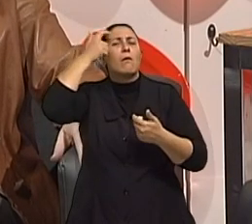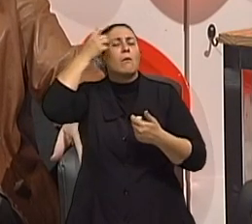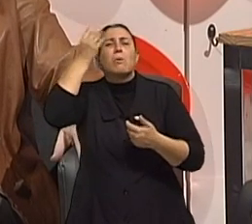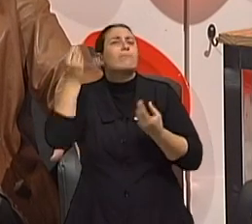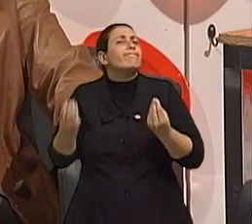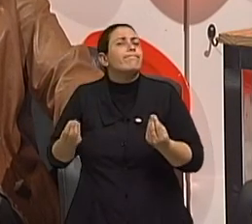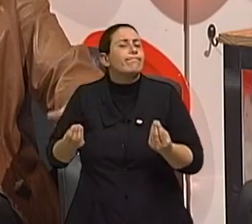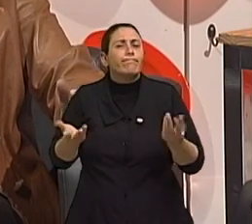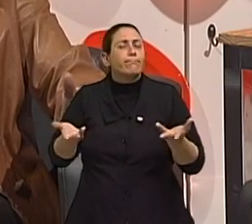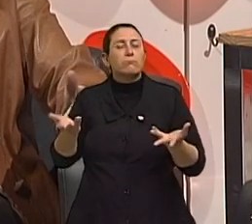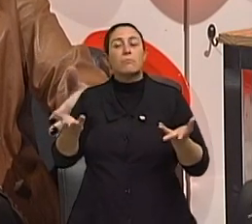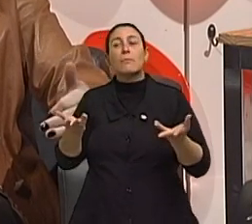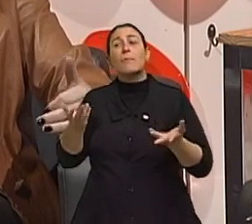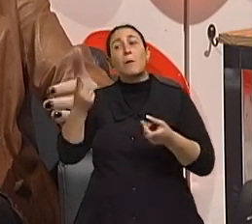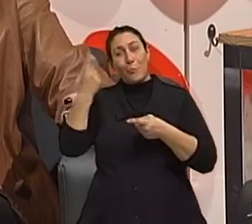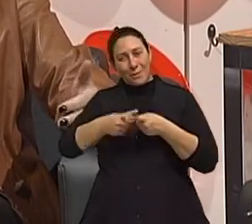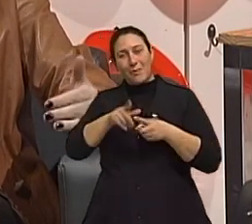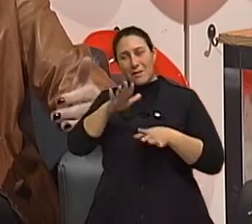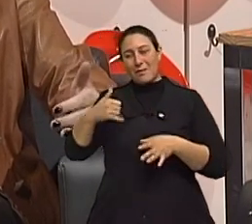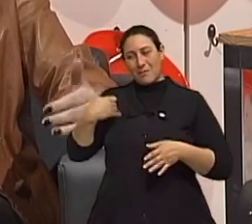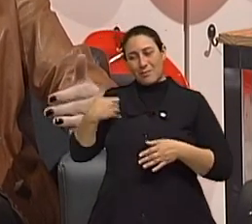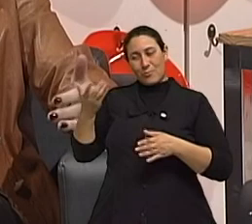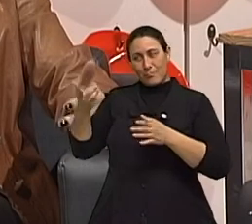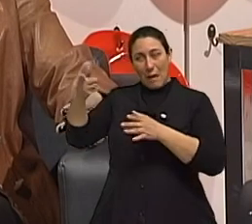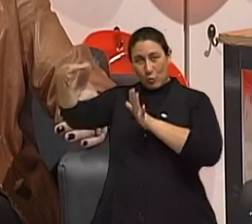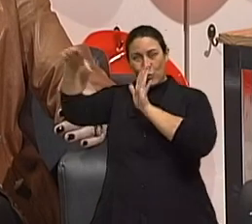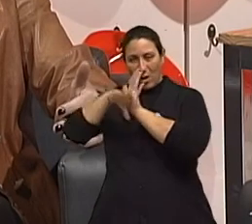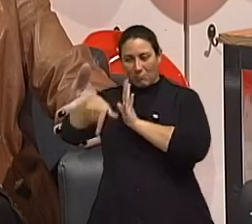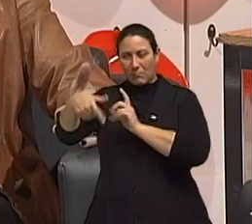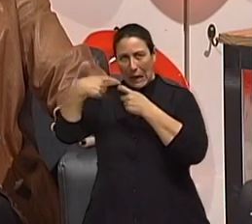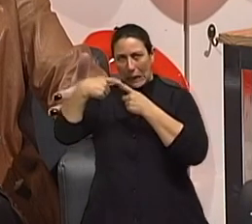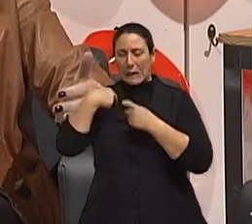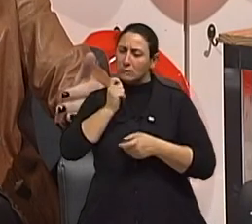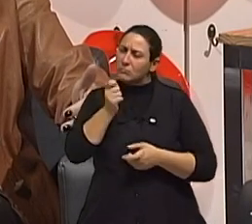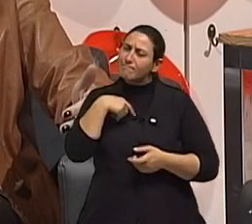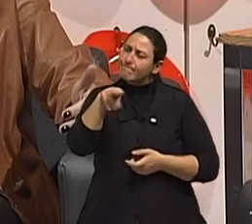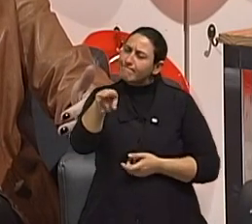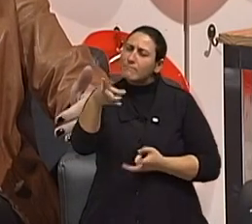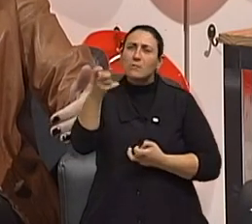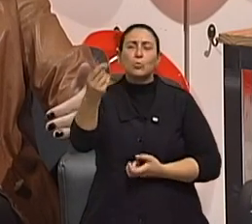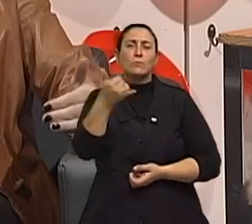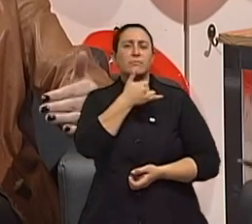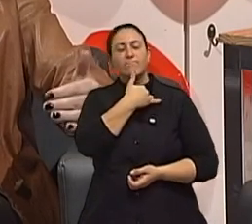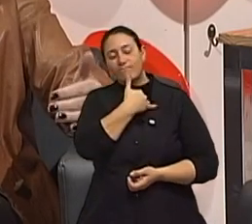sim, a pessoa, quando chega ou com história, maior parte das vezes está triste,